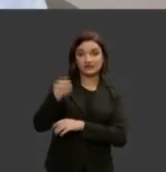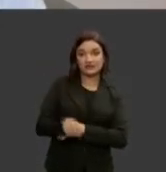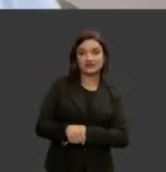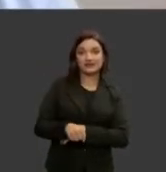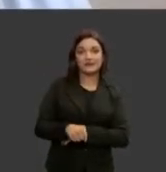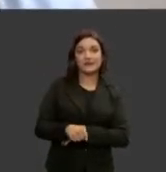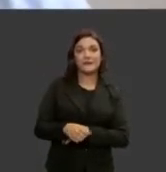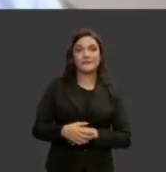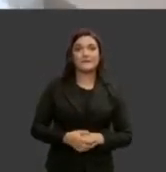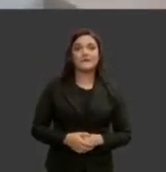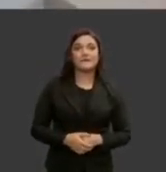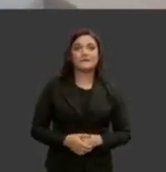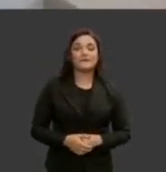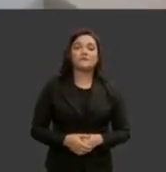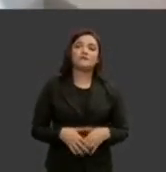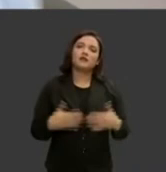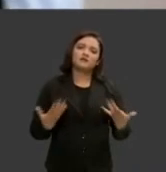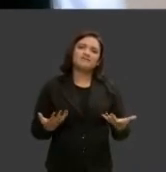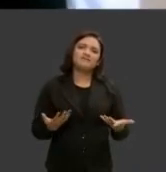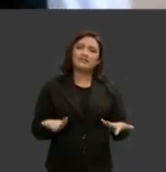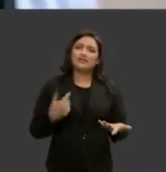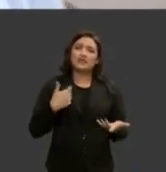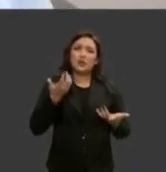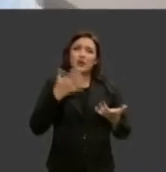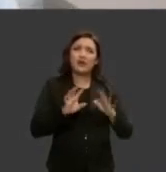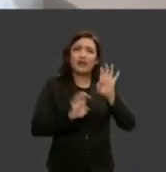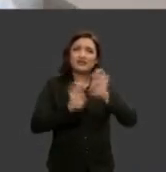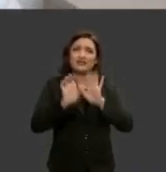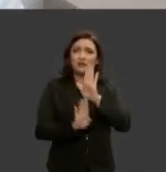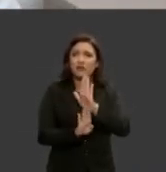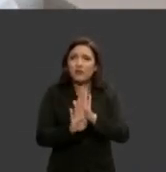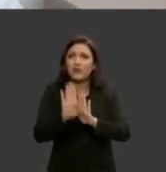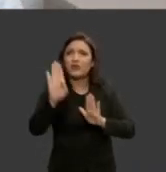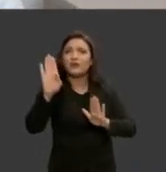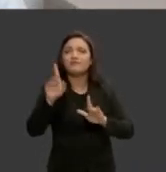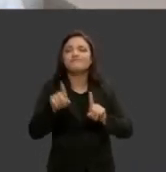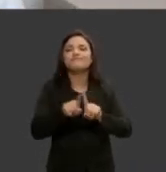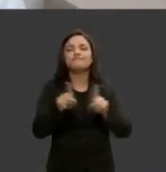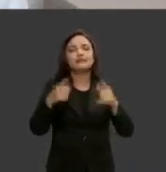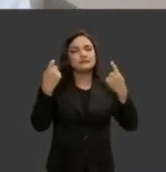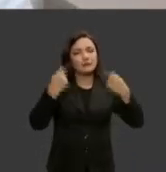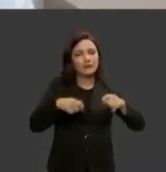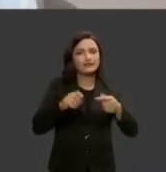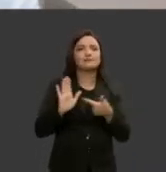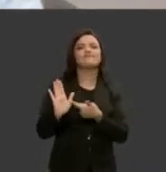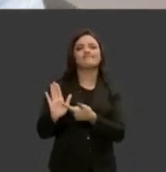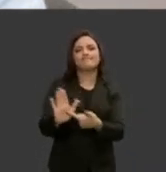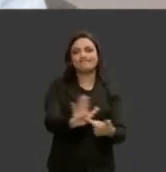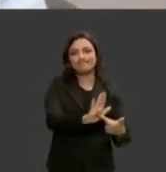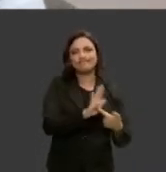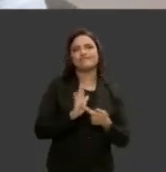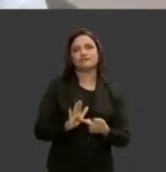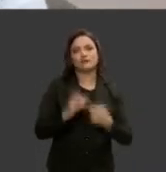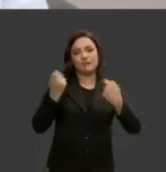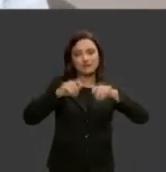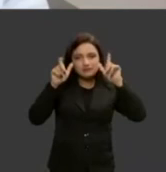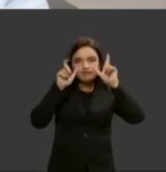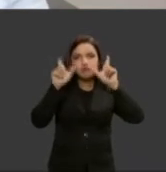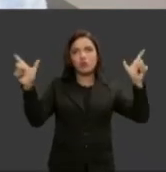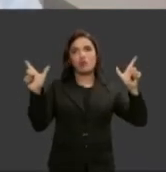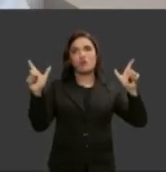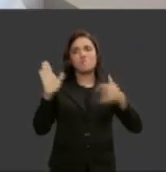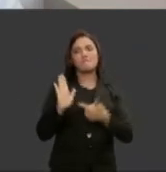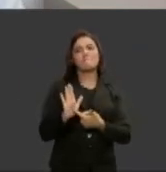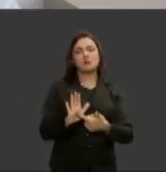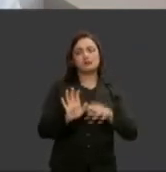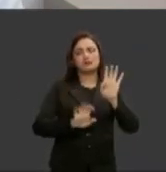pense que nós possamos um dia não ter aqueles dados e aqueles números ministras mas eles são necessários a gente precisa de elementos para mostrar os